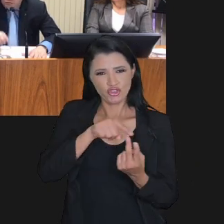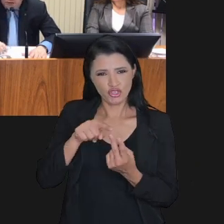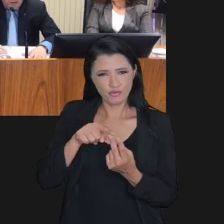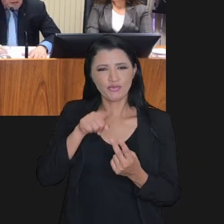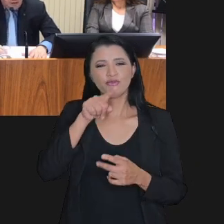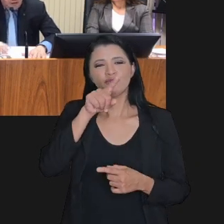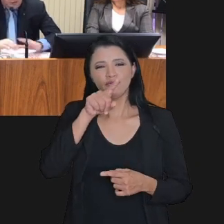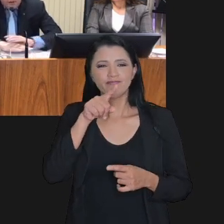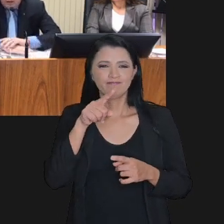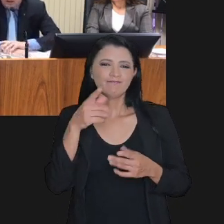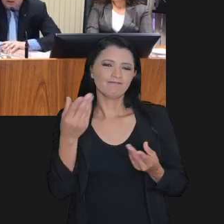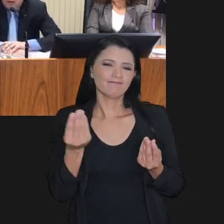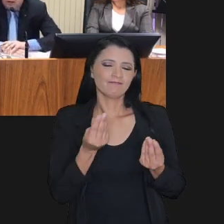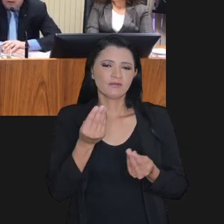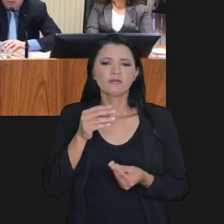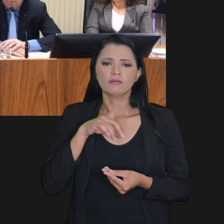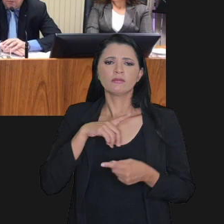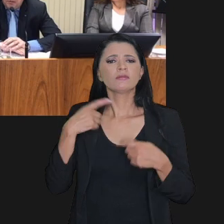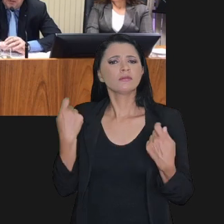segundo da modalidade,